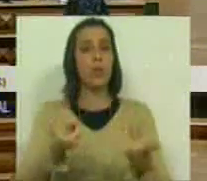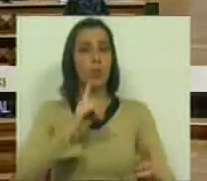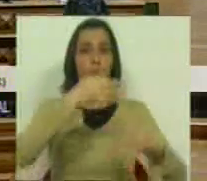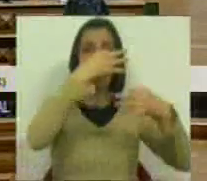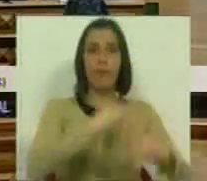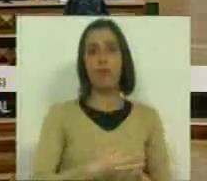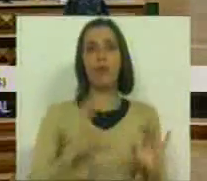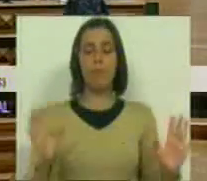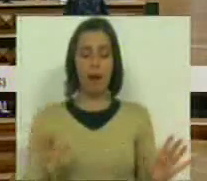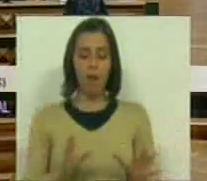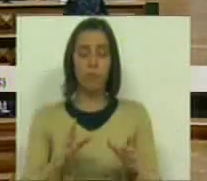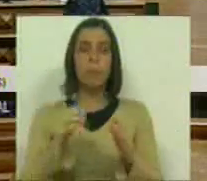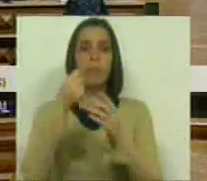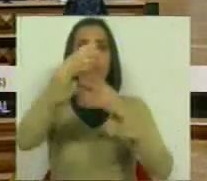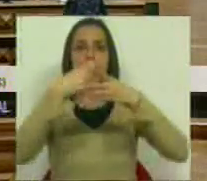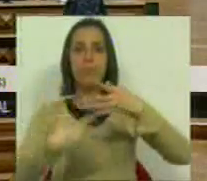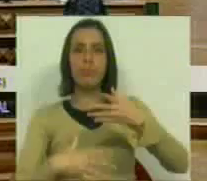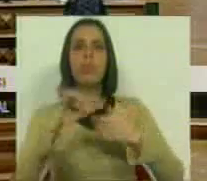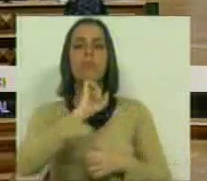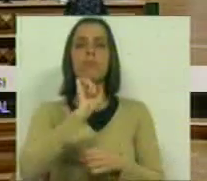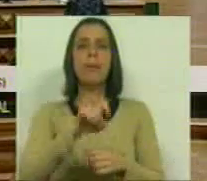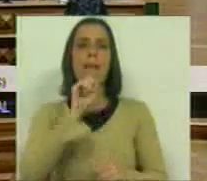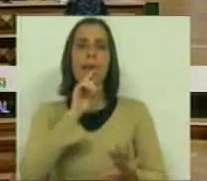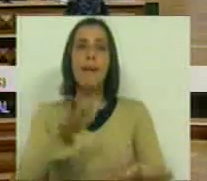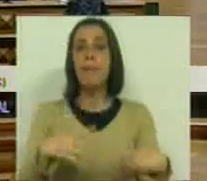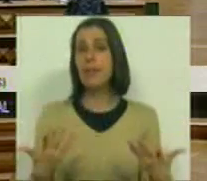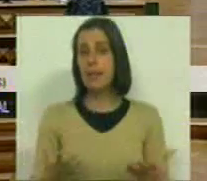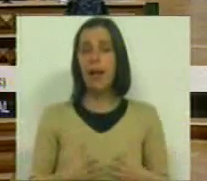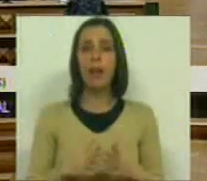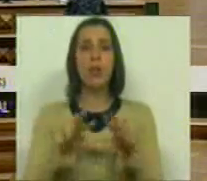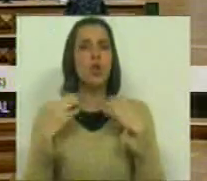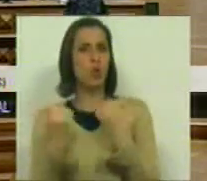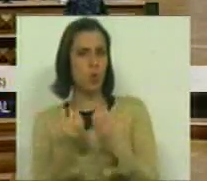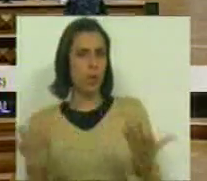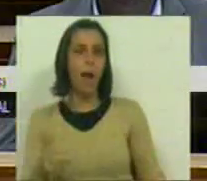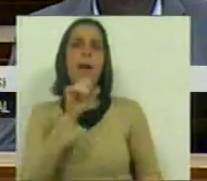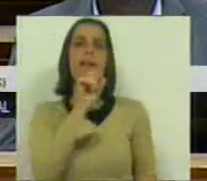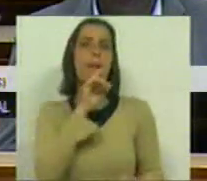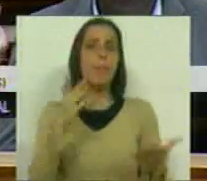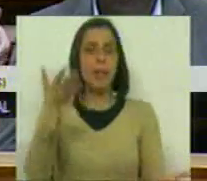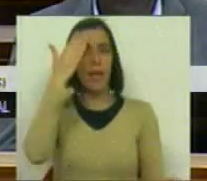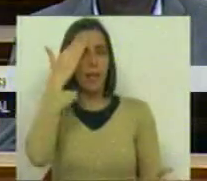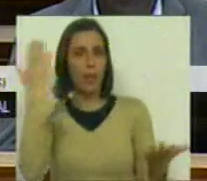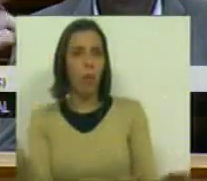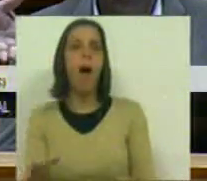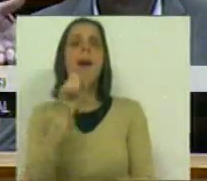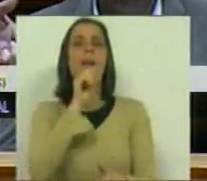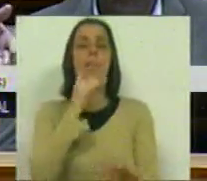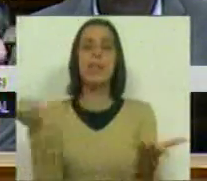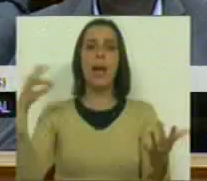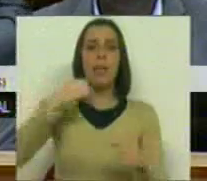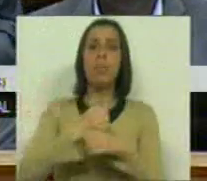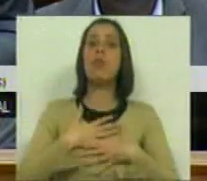formal na composição da capacidade social, da capacidade intelectual, da capacidade